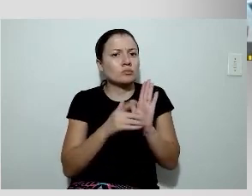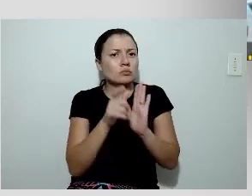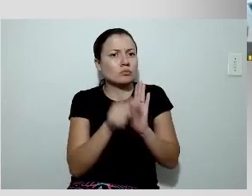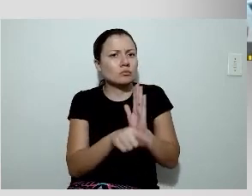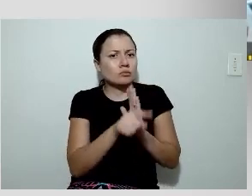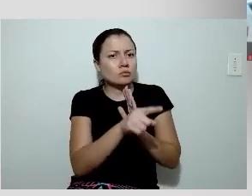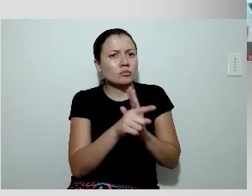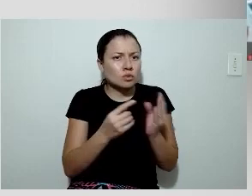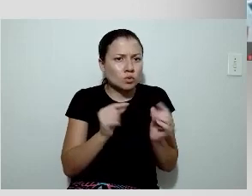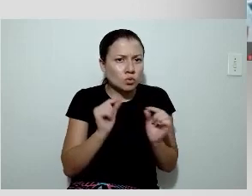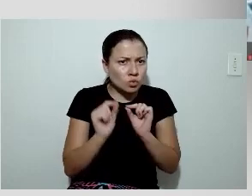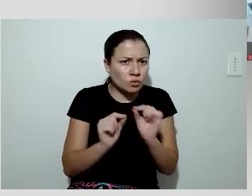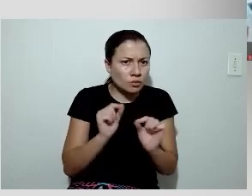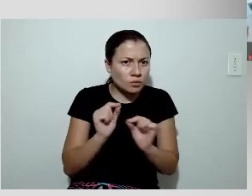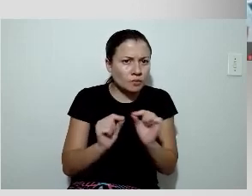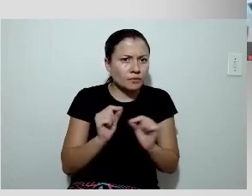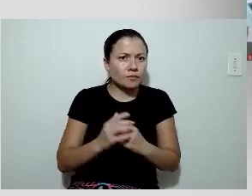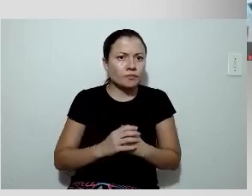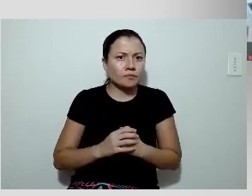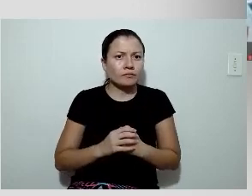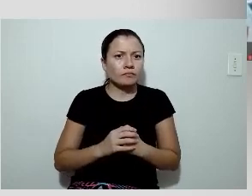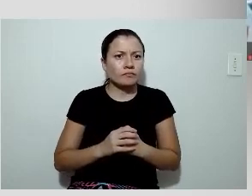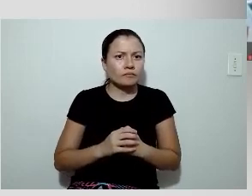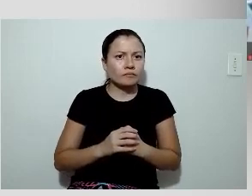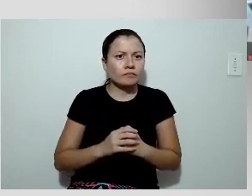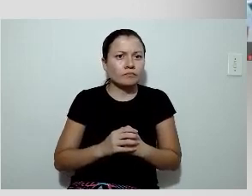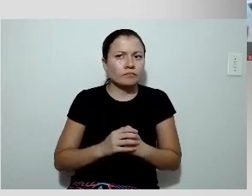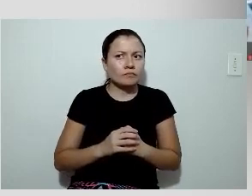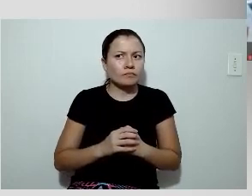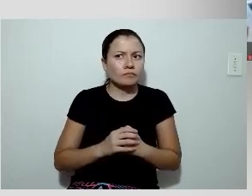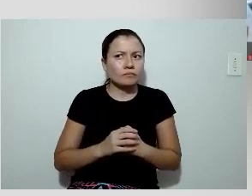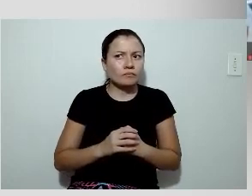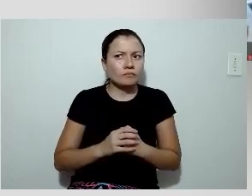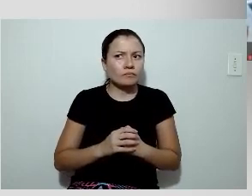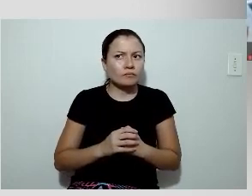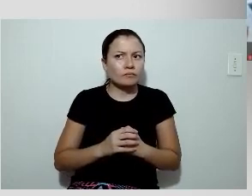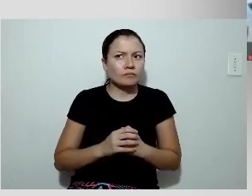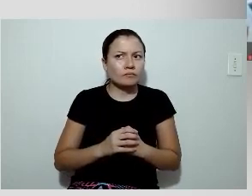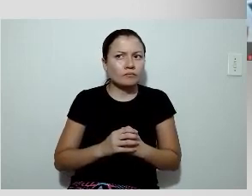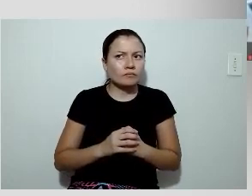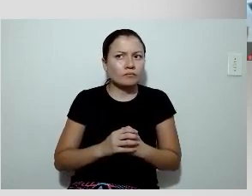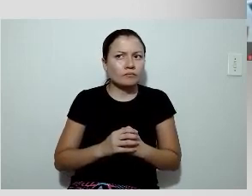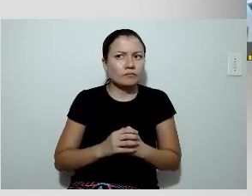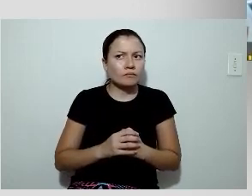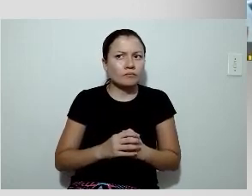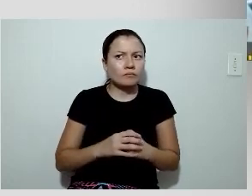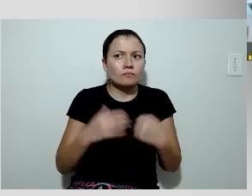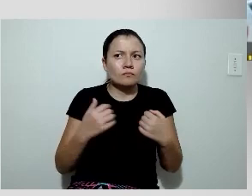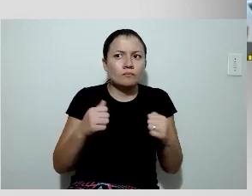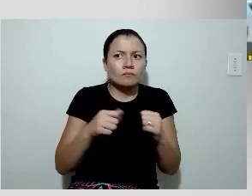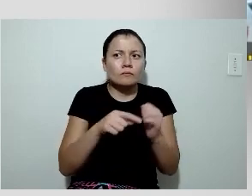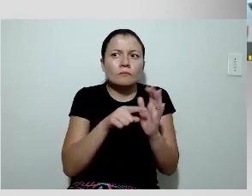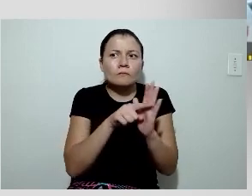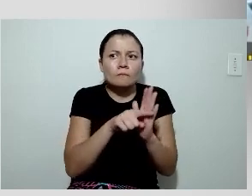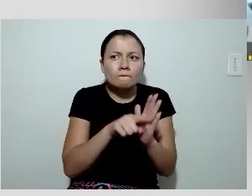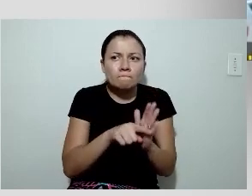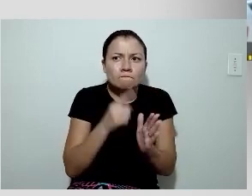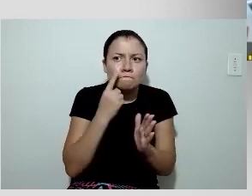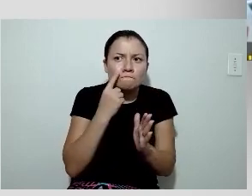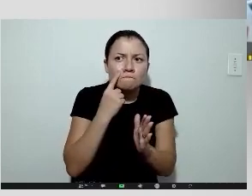encaixa se encaixa em torno da grande maioria dos doentes que eu acho clarizados